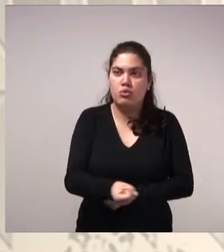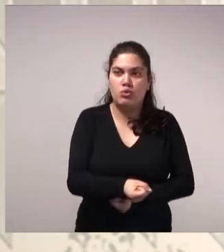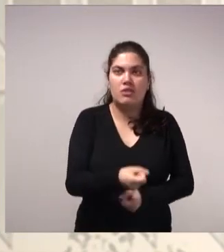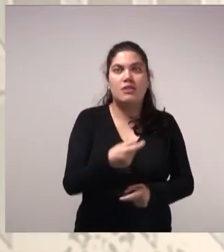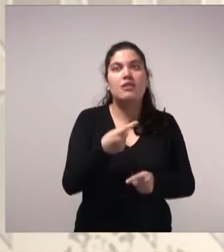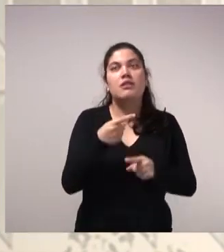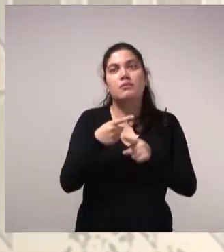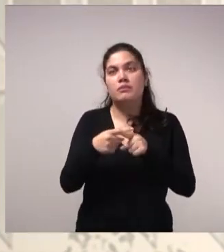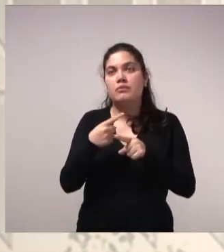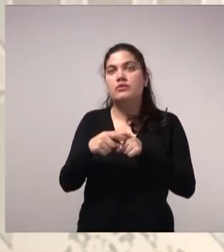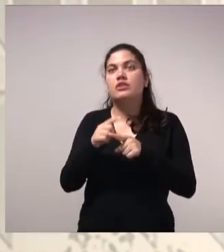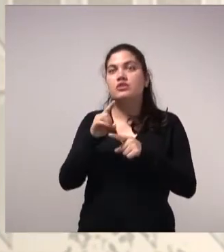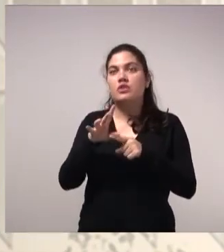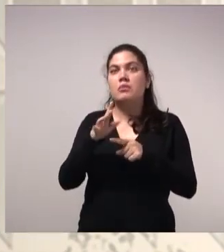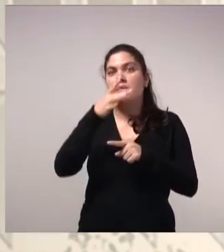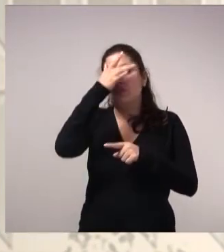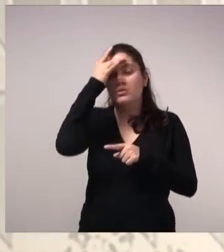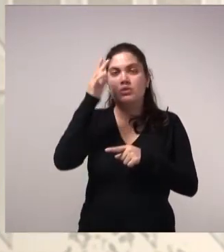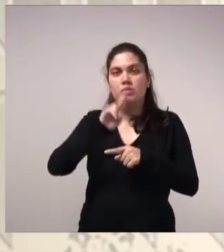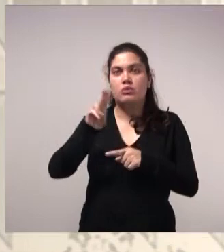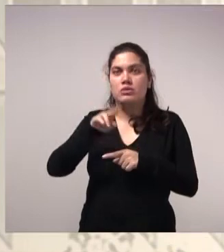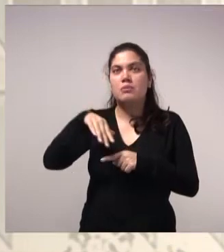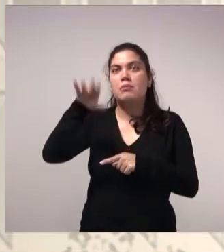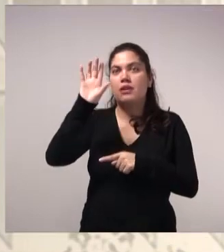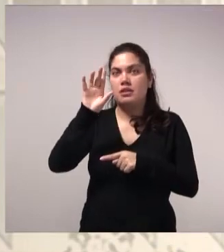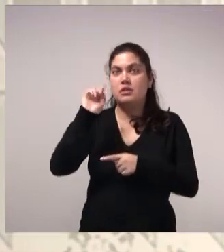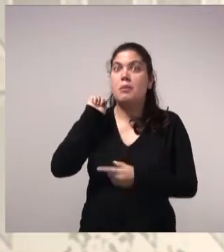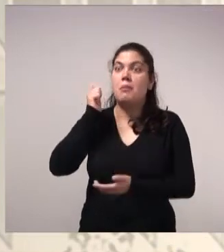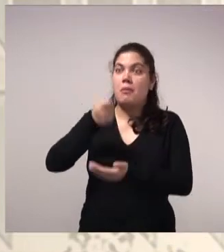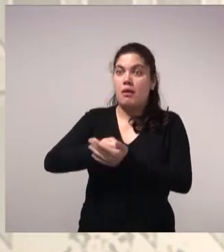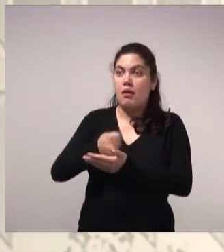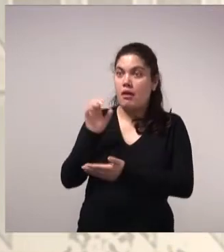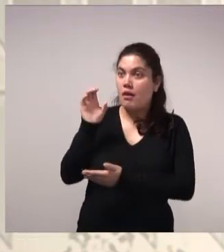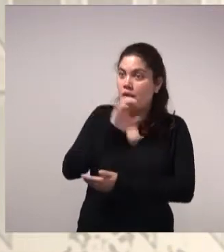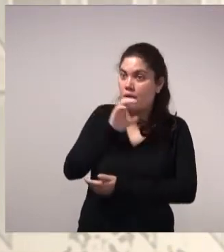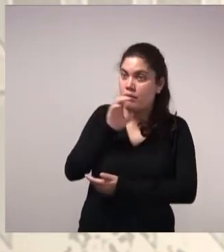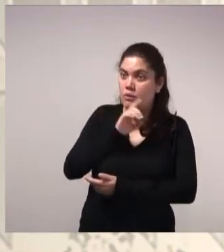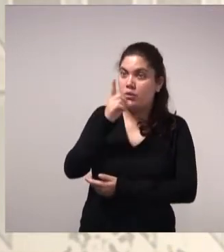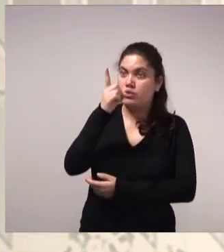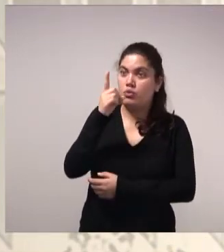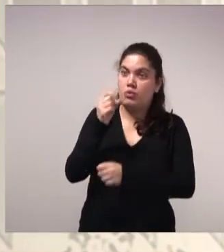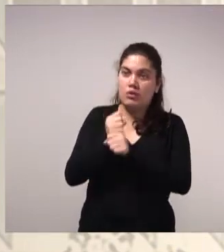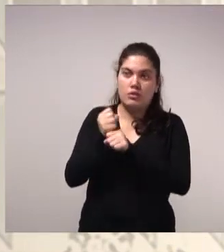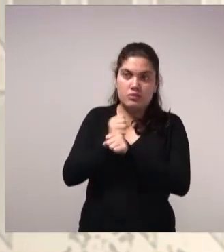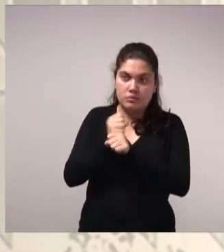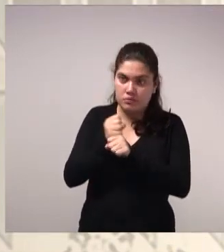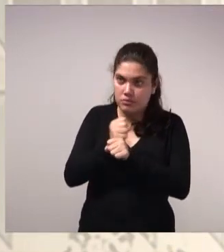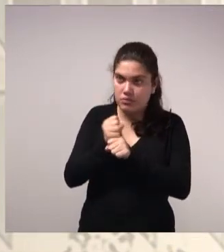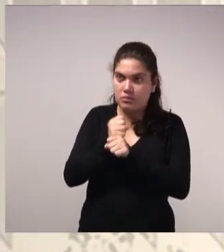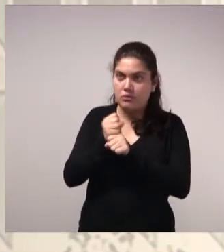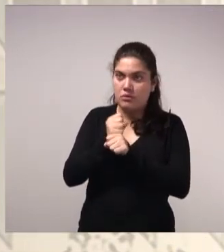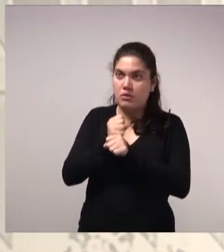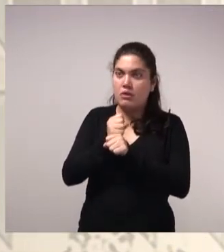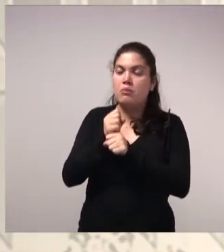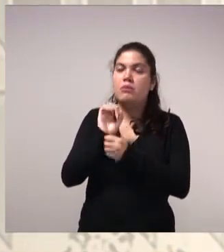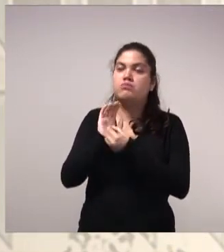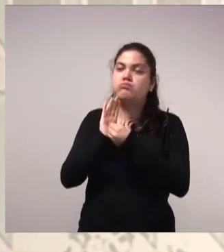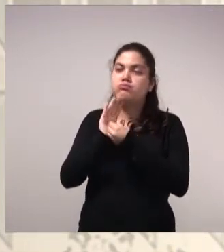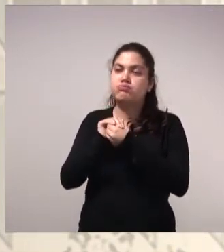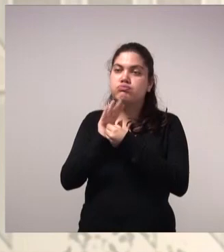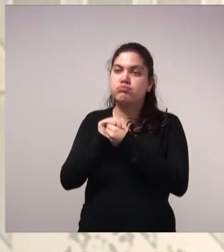mais viável para grande consumo. Ele se paga rapidamente em apenas um ano para descarga sanitária